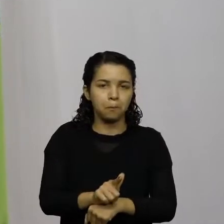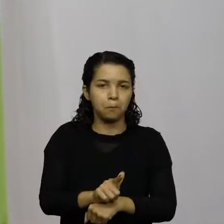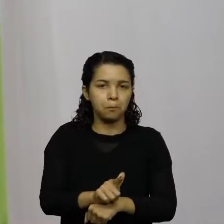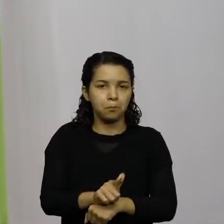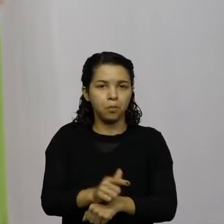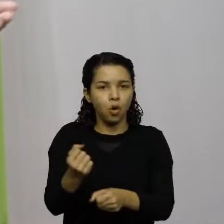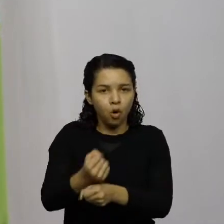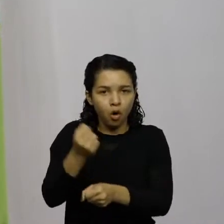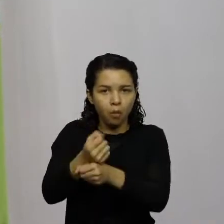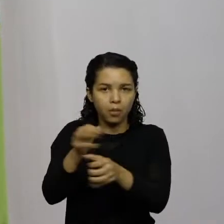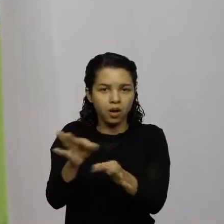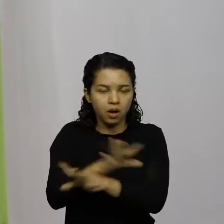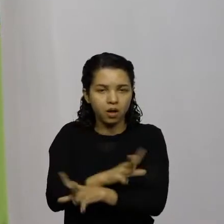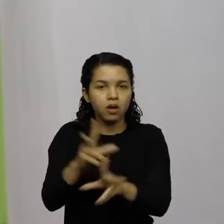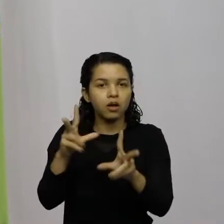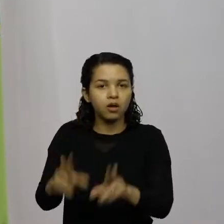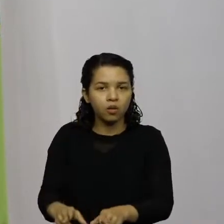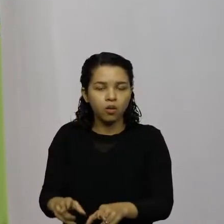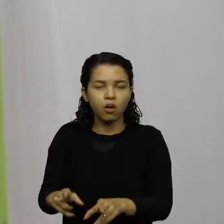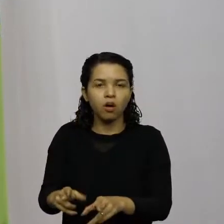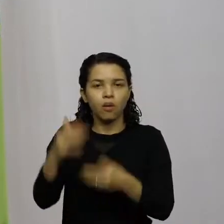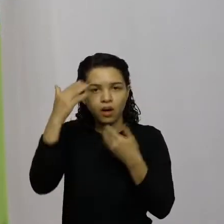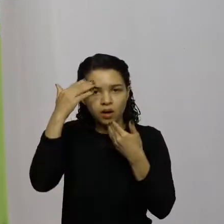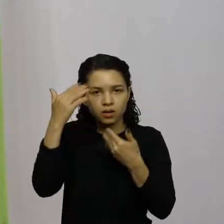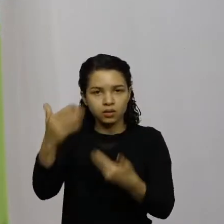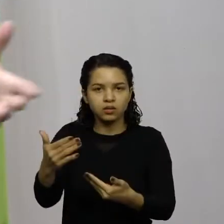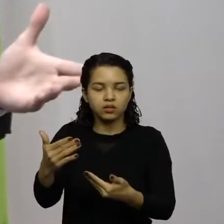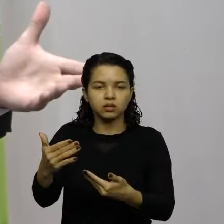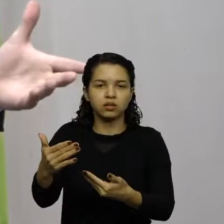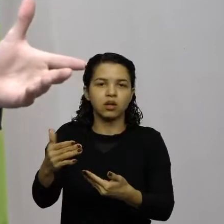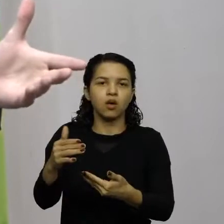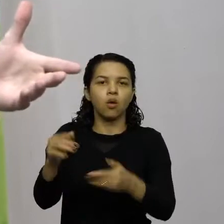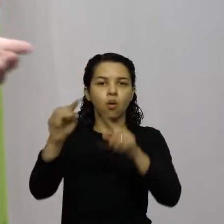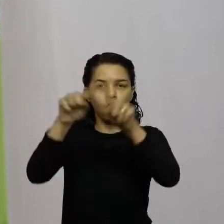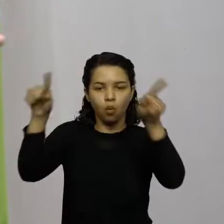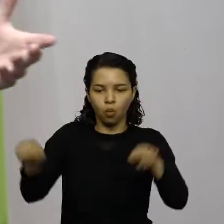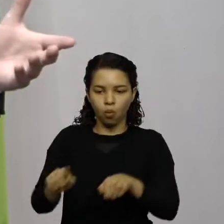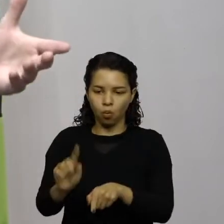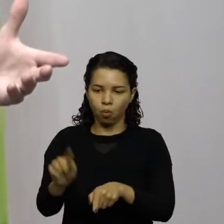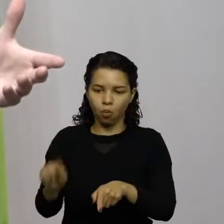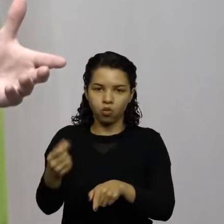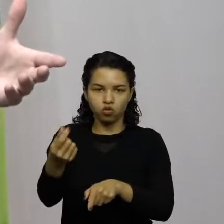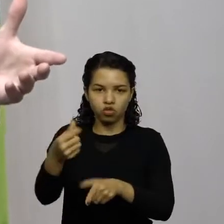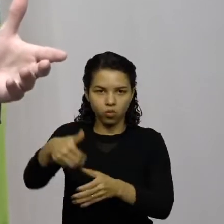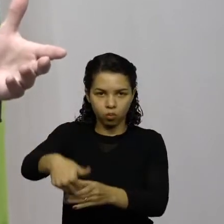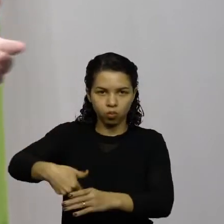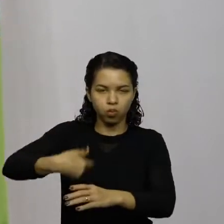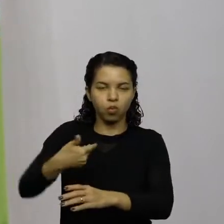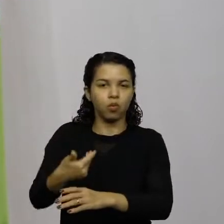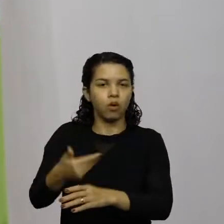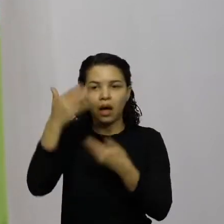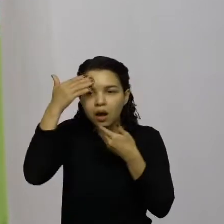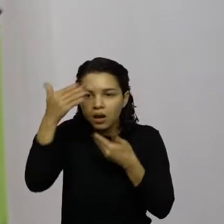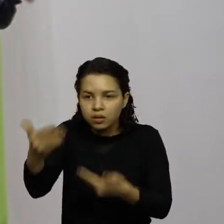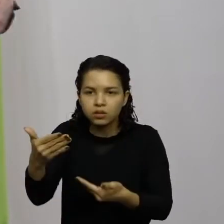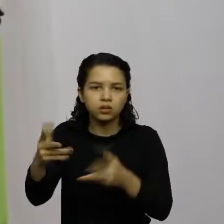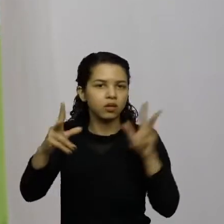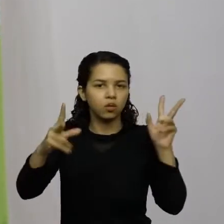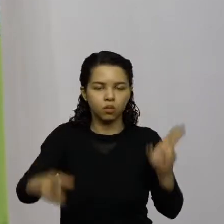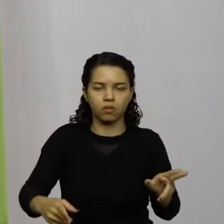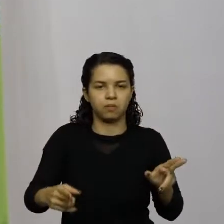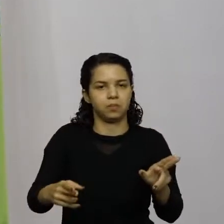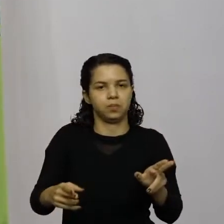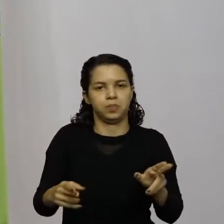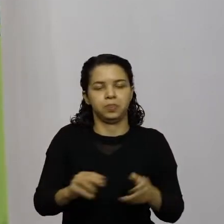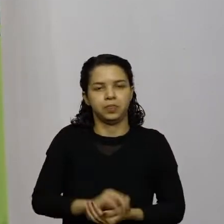como agradecer o caixa eletrônico por entregar o seu dinheiro, é a mesma coisa, é a mesma coisa, o dinheiro para a rodovia,